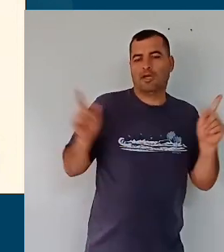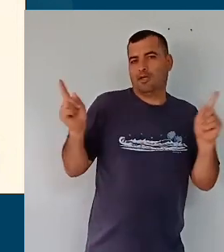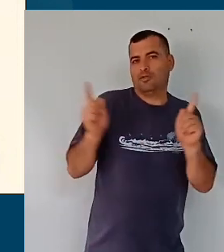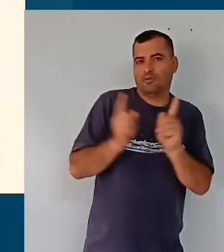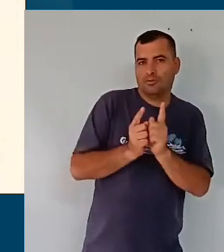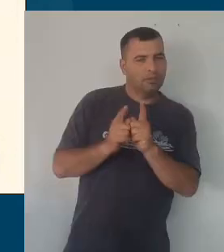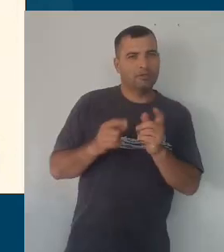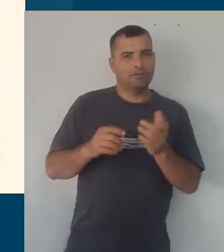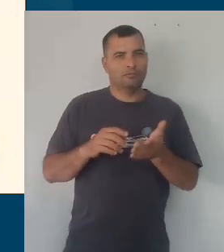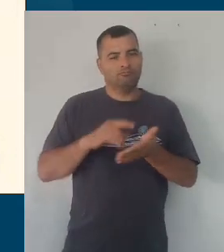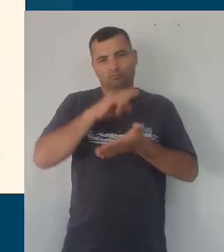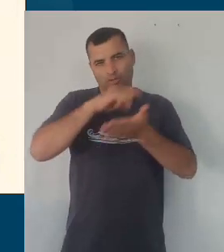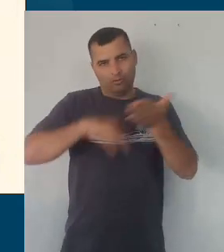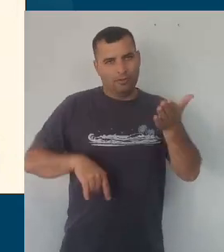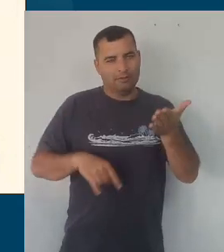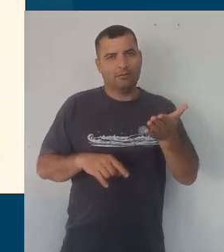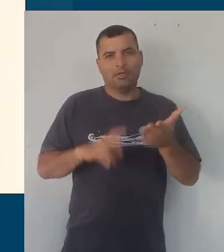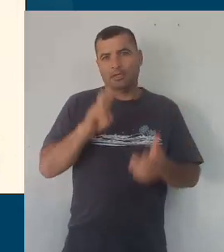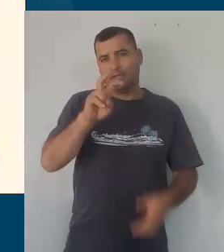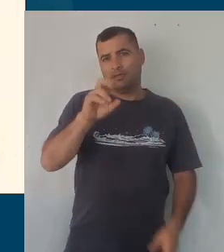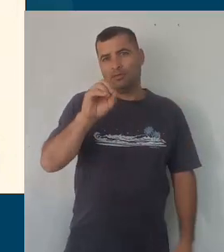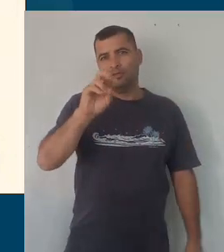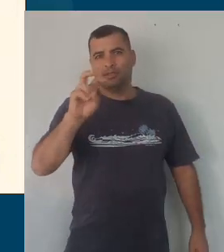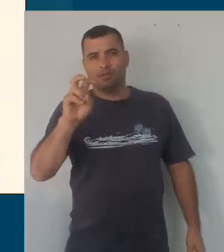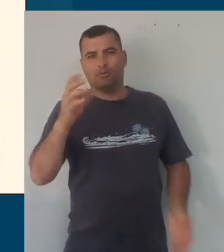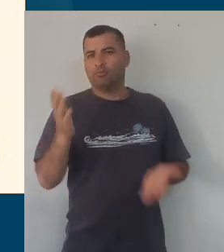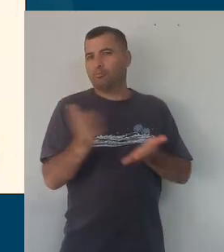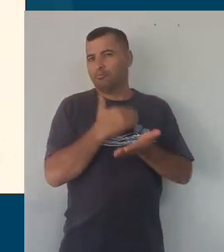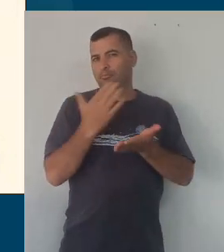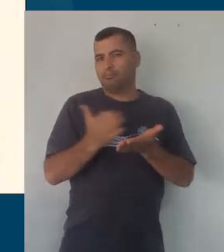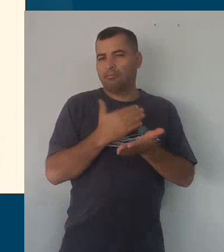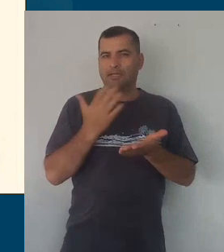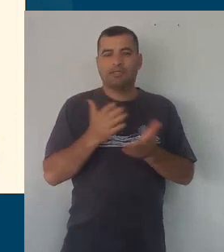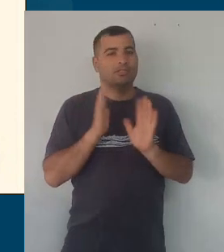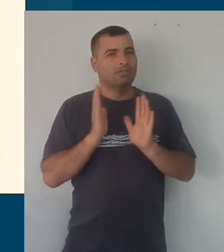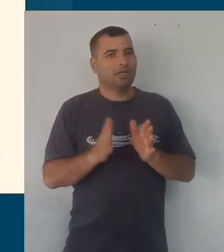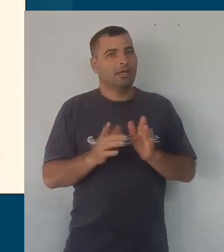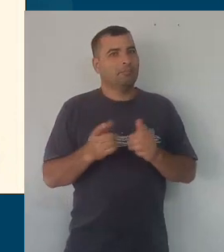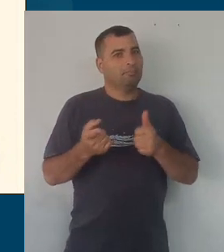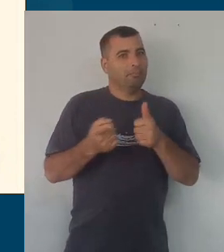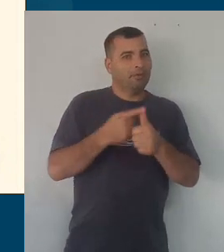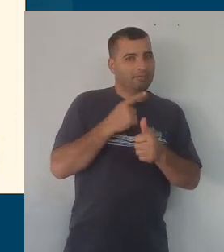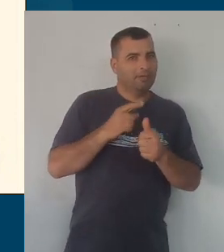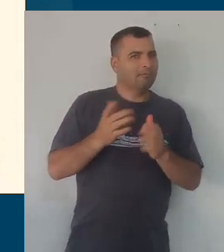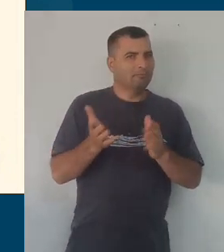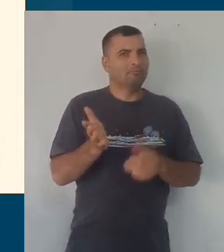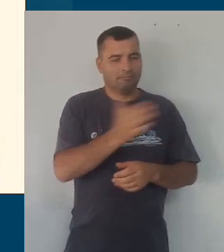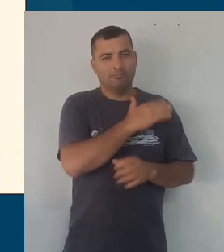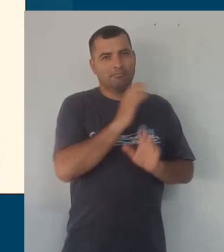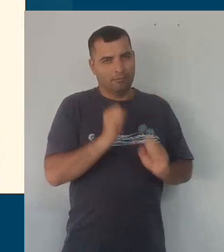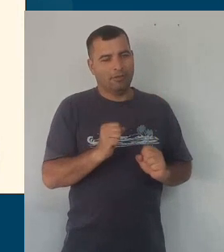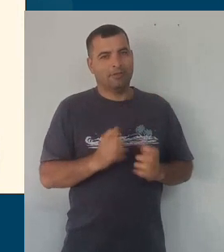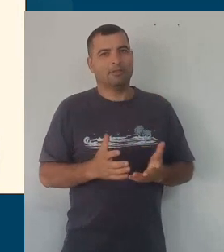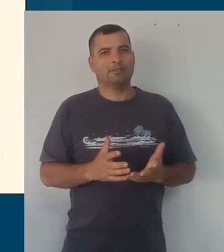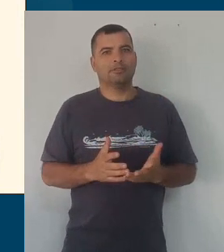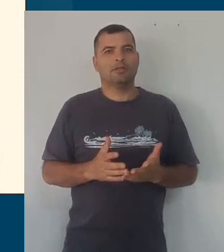sumário desse documento, que até agora tem 505 páginas, a primeira pode rodá-la,